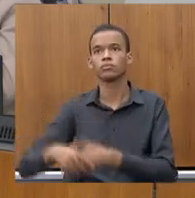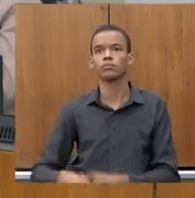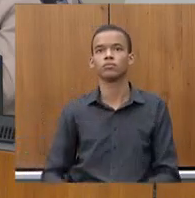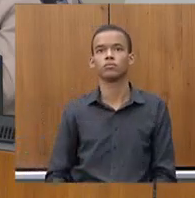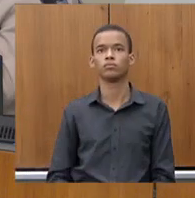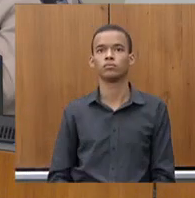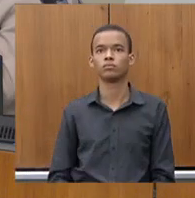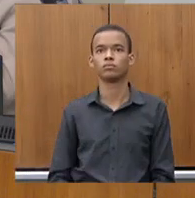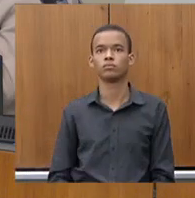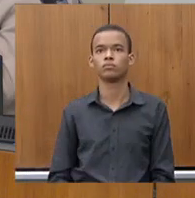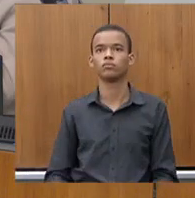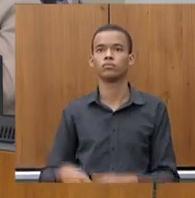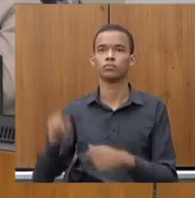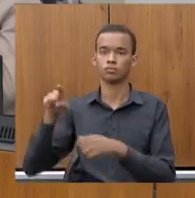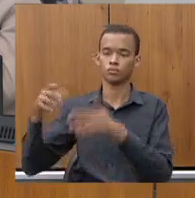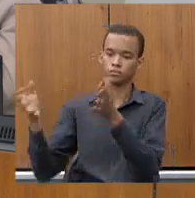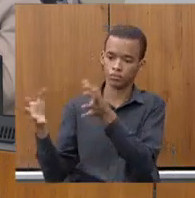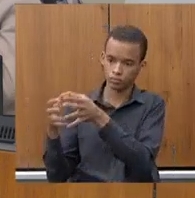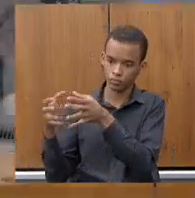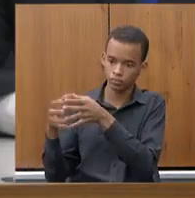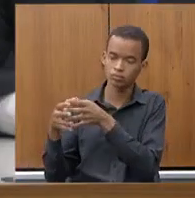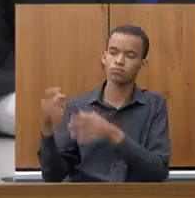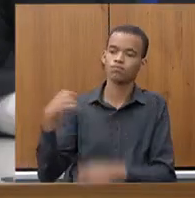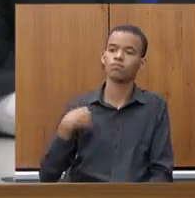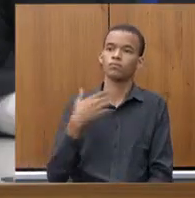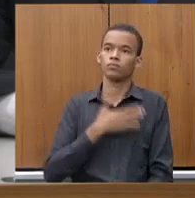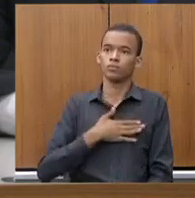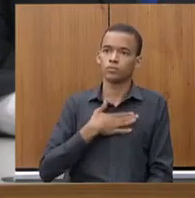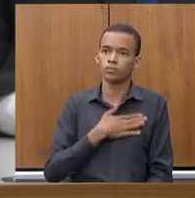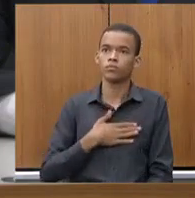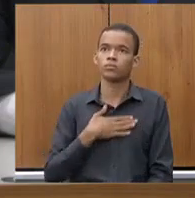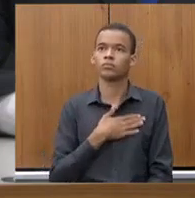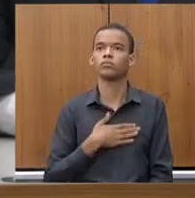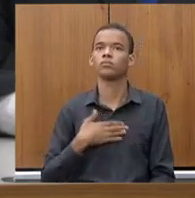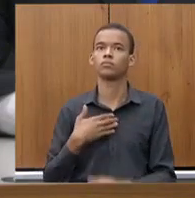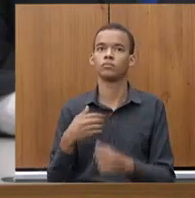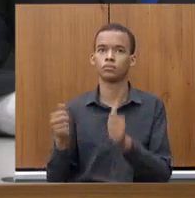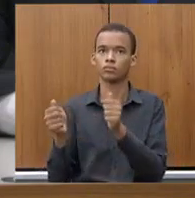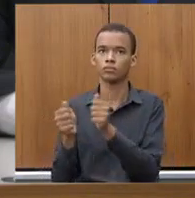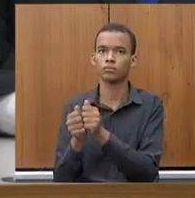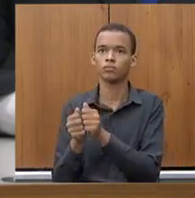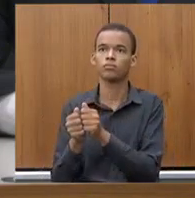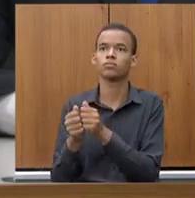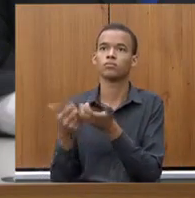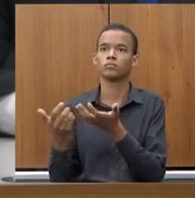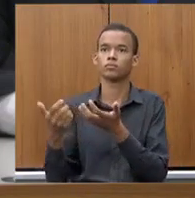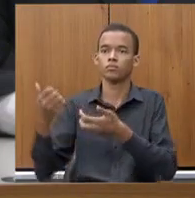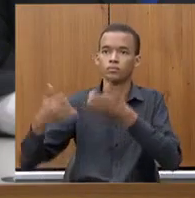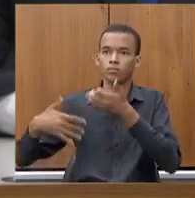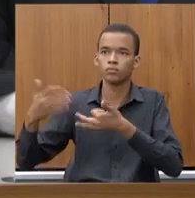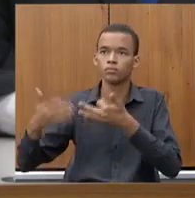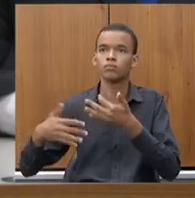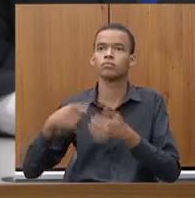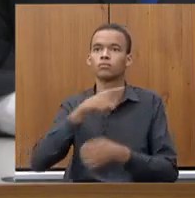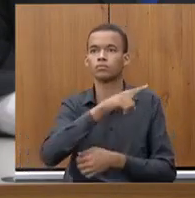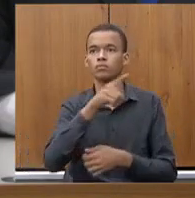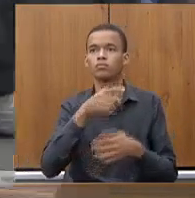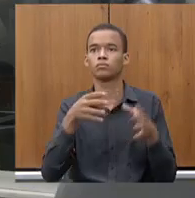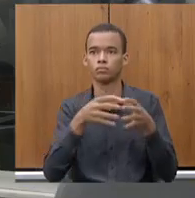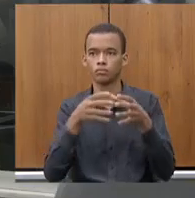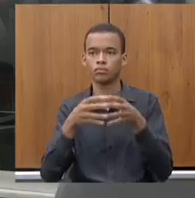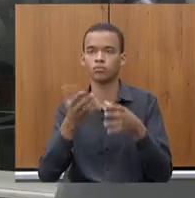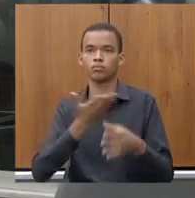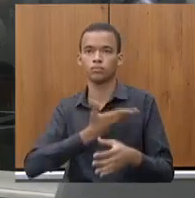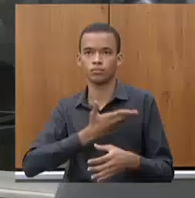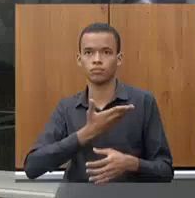cumprimentar também toda a sua equipe, a satisfação estar aqui junto com o Márcio Canguçou, com o E.V.Zer, amigos aí de